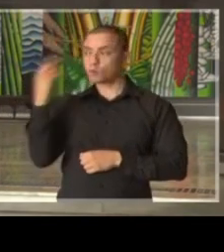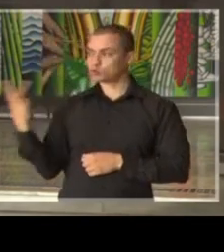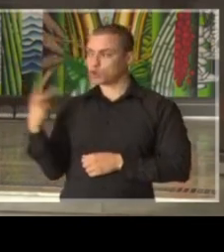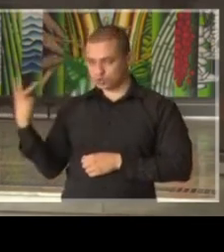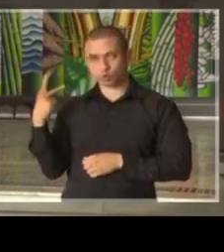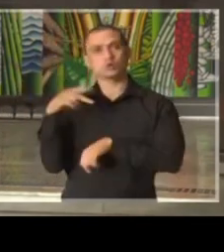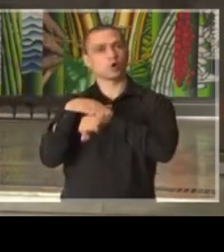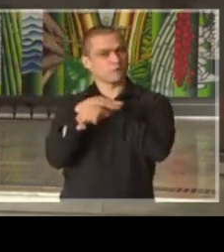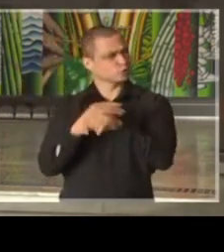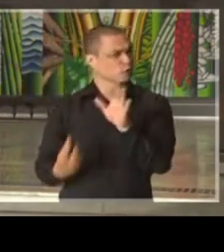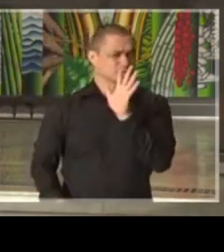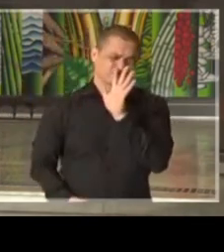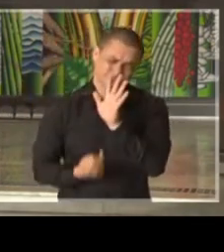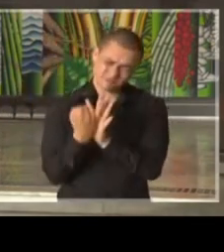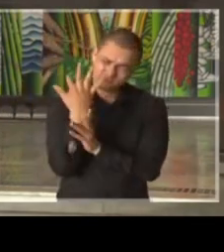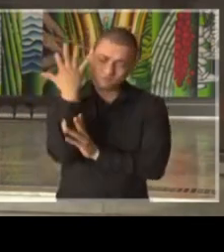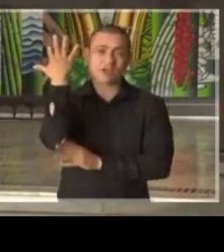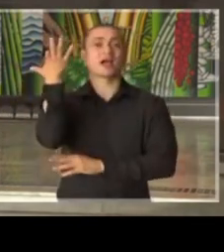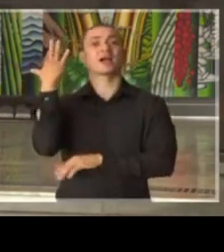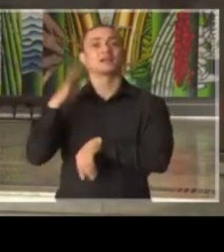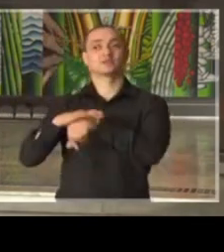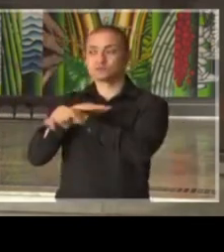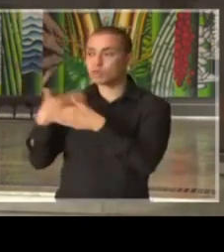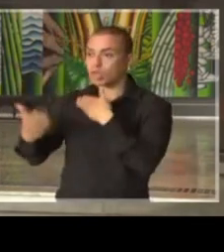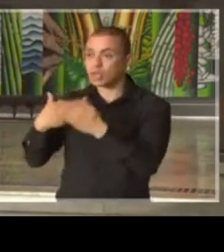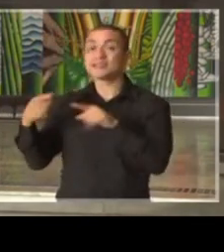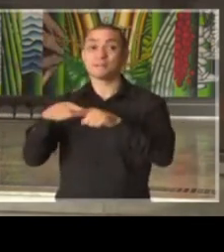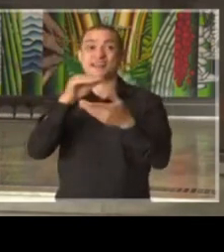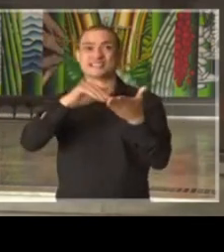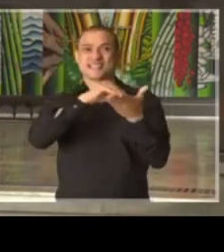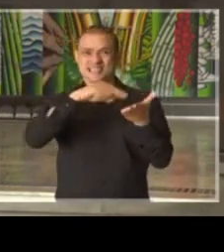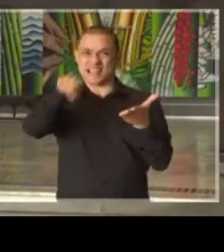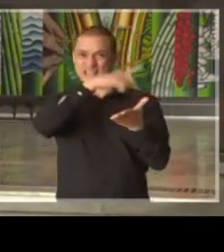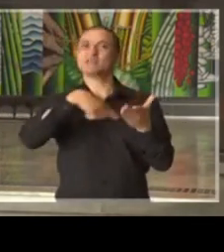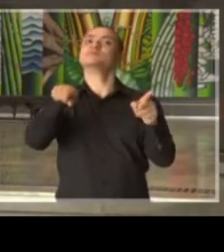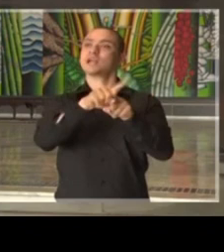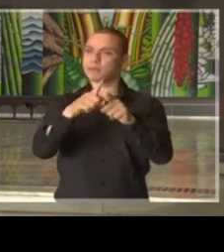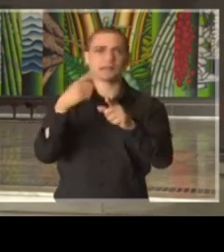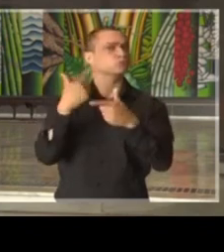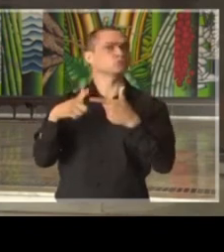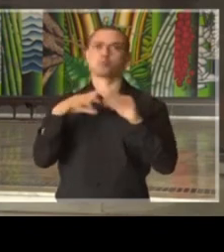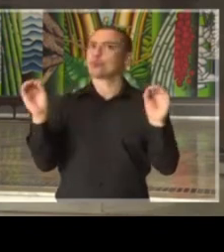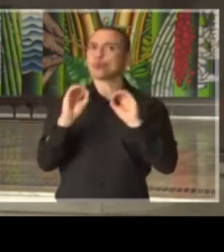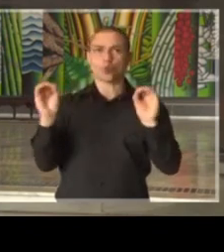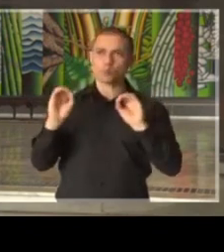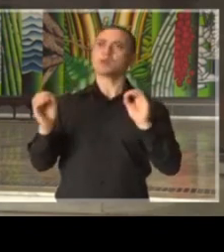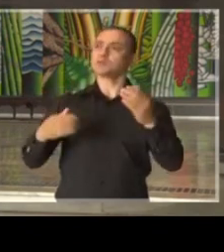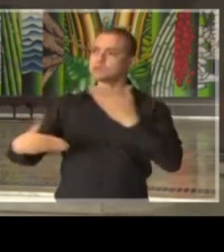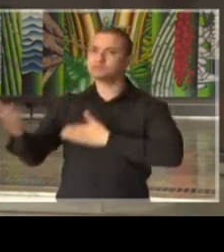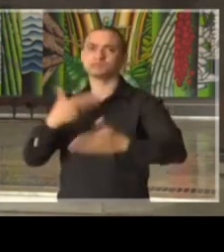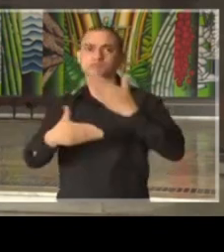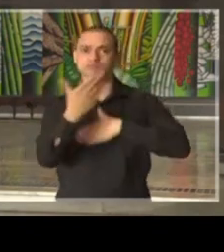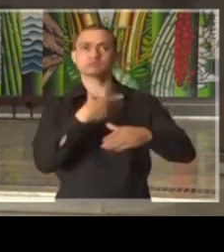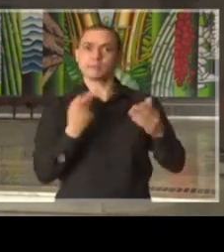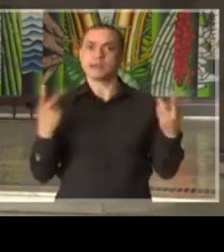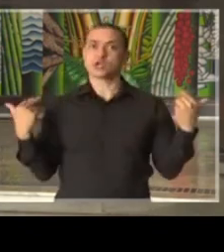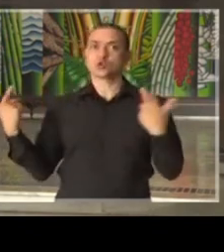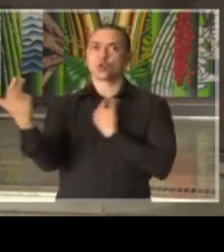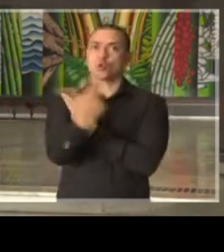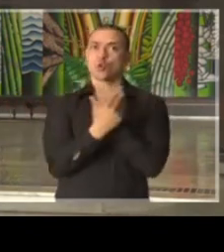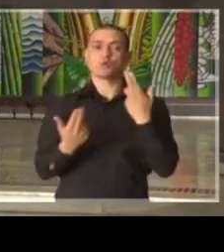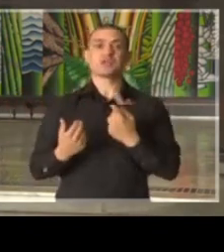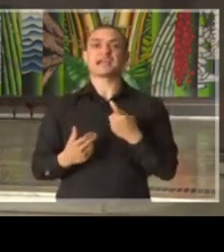falamos várias e várias vezes ao longo do dia e os nossos secretários também, nenhum tipo de problema, nenhuma desarticulação, nenhuma